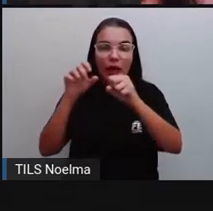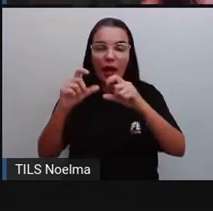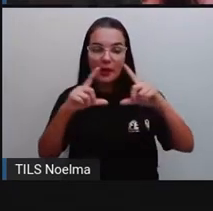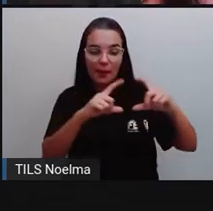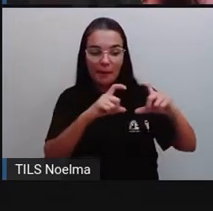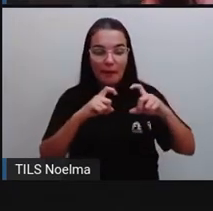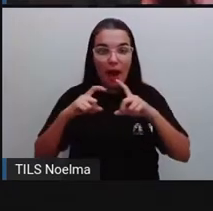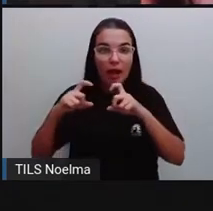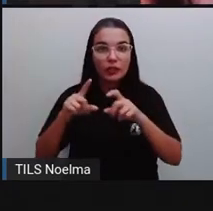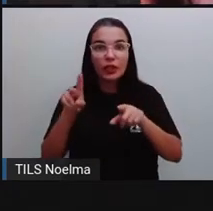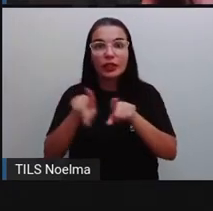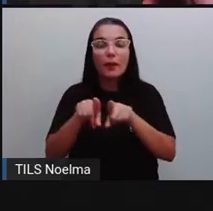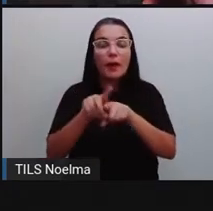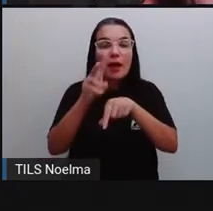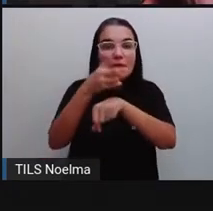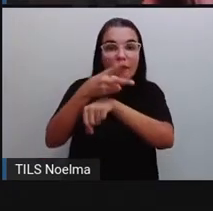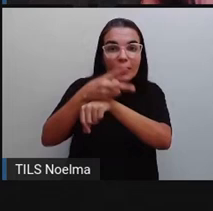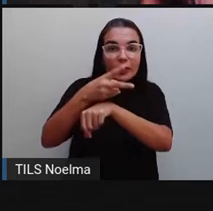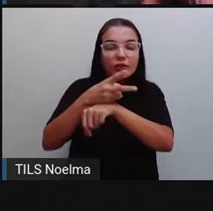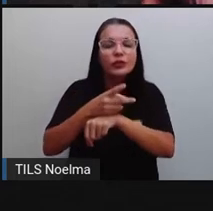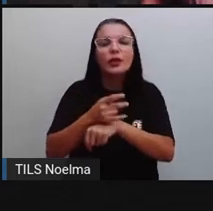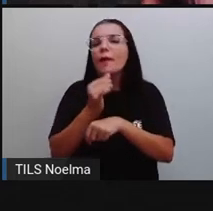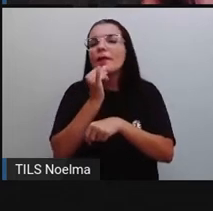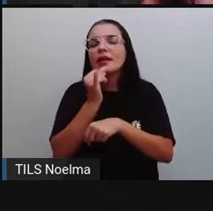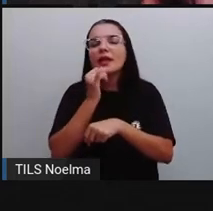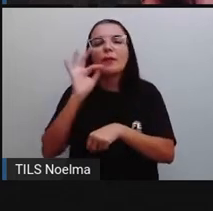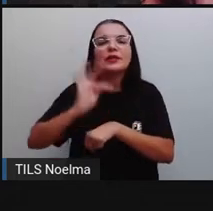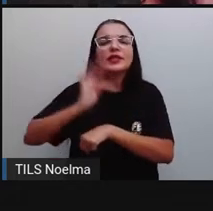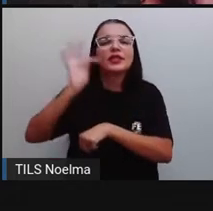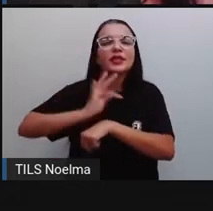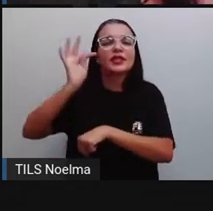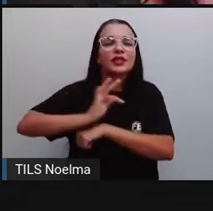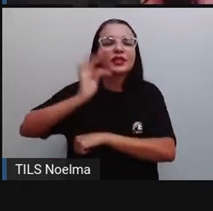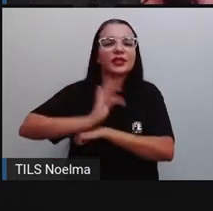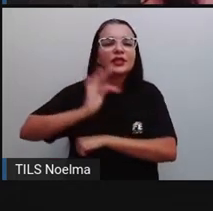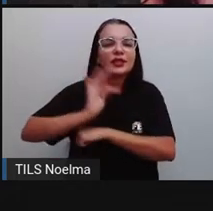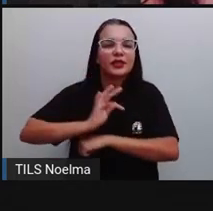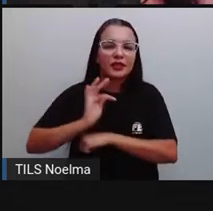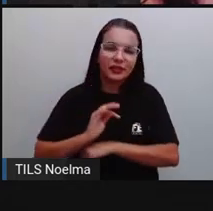né? Como, por exemplo, o TikTok, né? Que vocês utilizam aí.